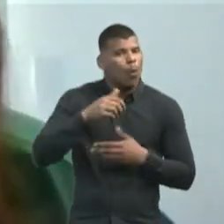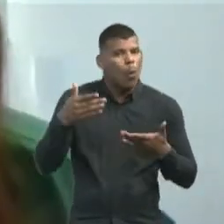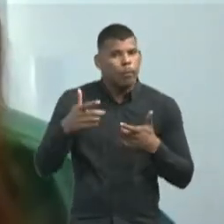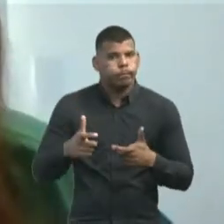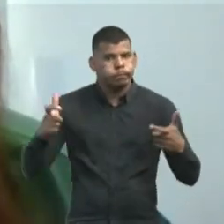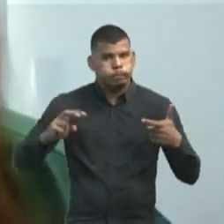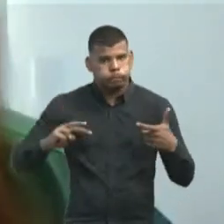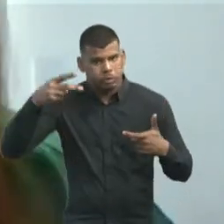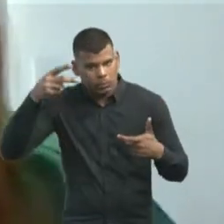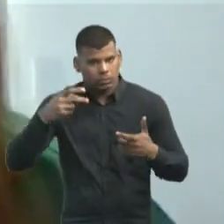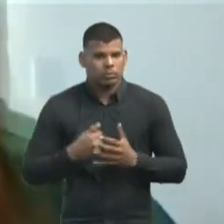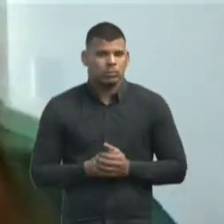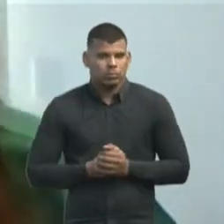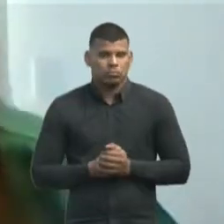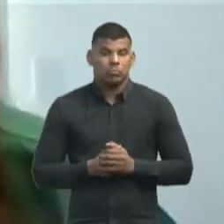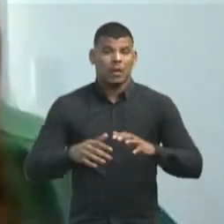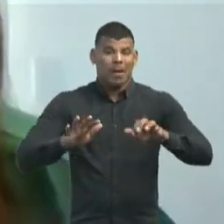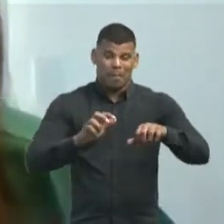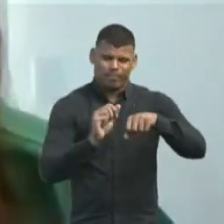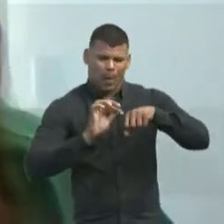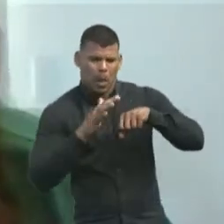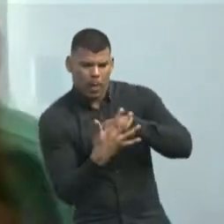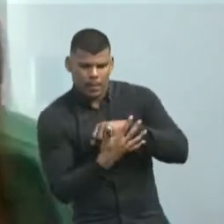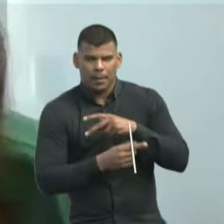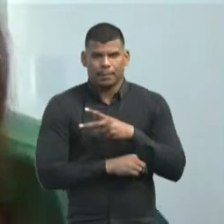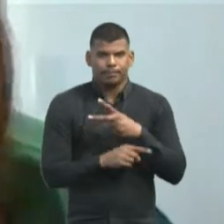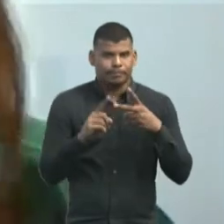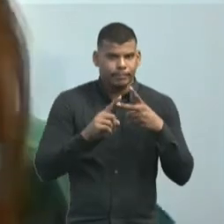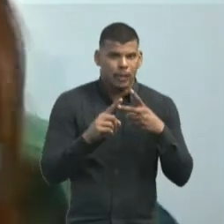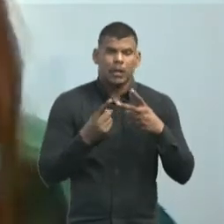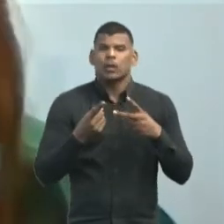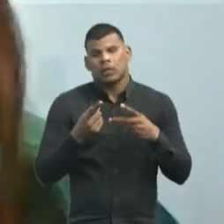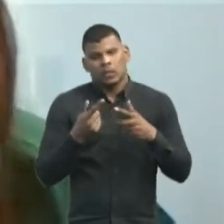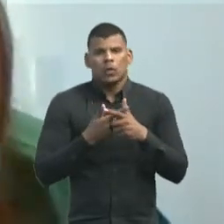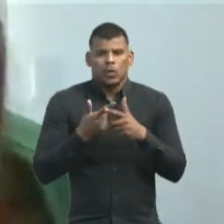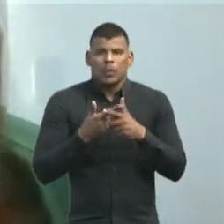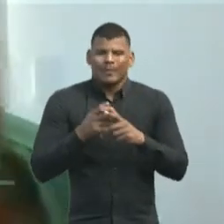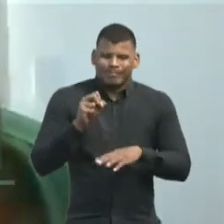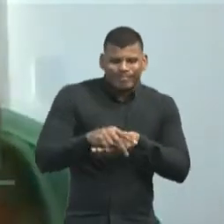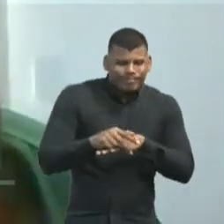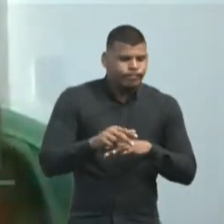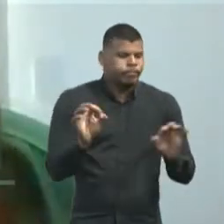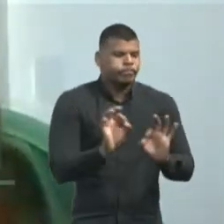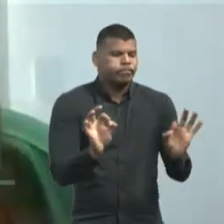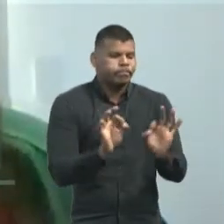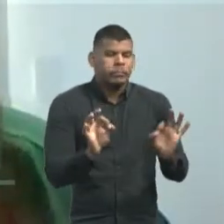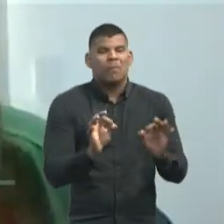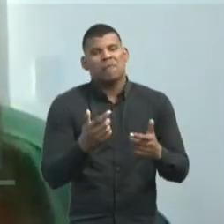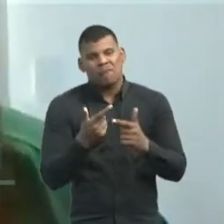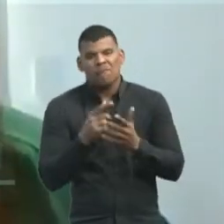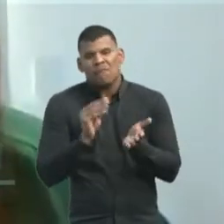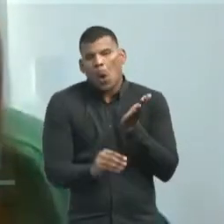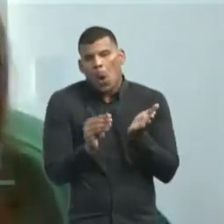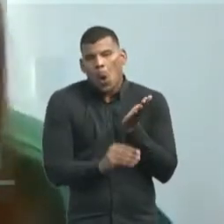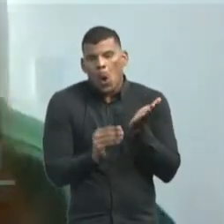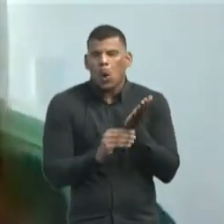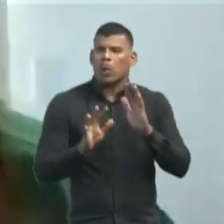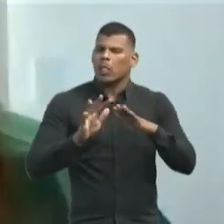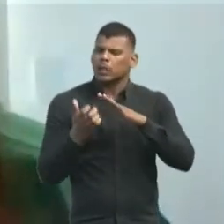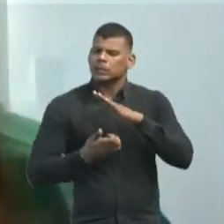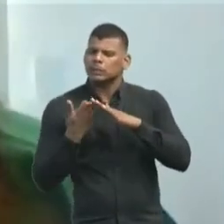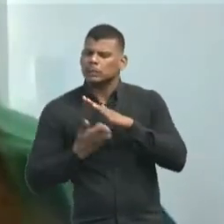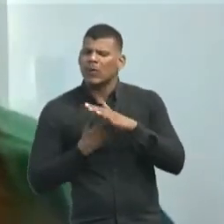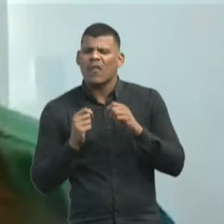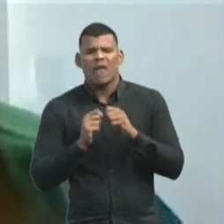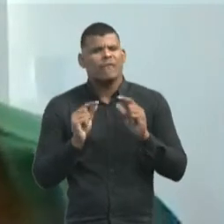crescimento. Influenciados pela pandemia, pela crise do desemprego, principalmente muitas empresas foram